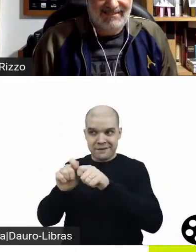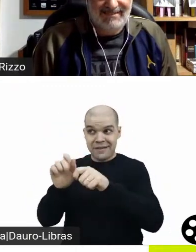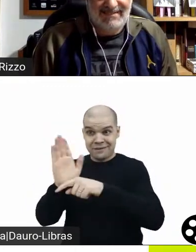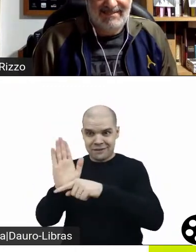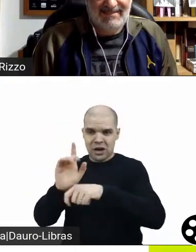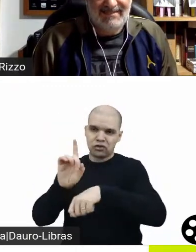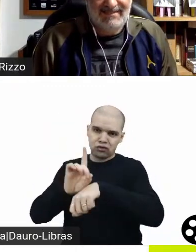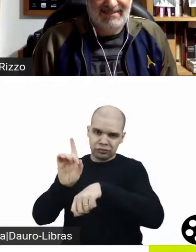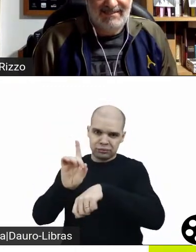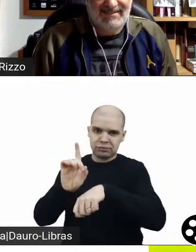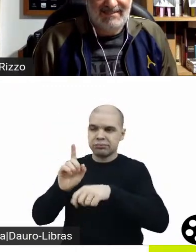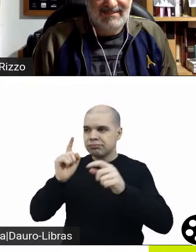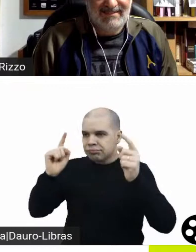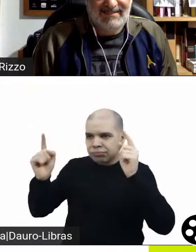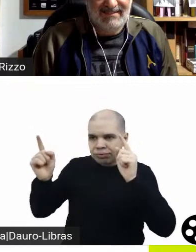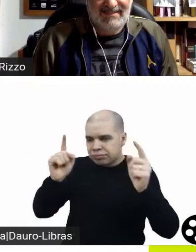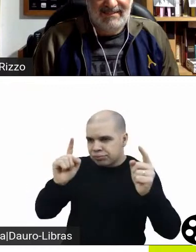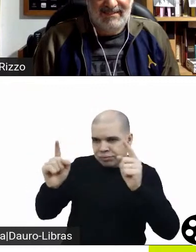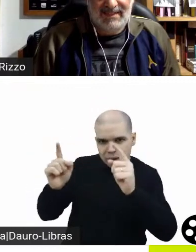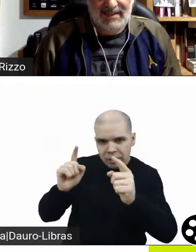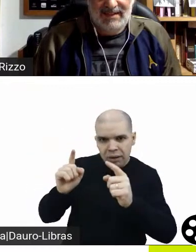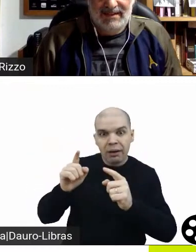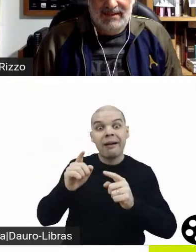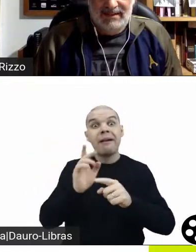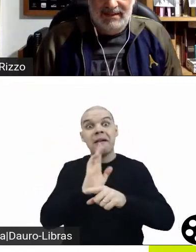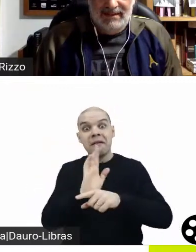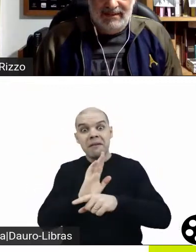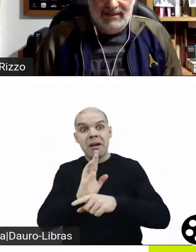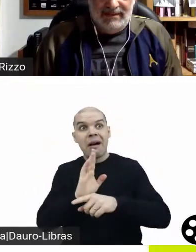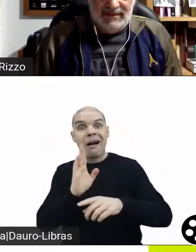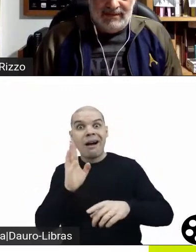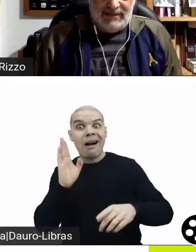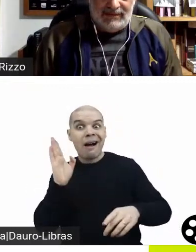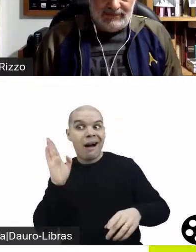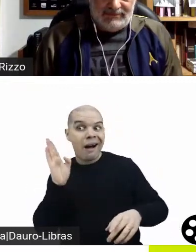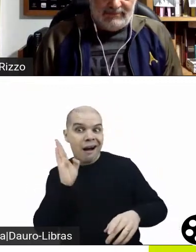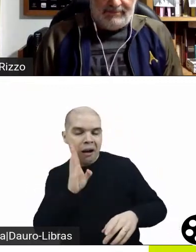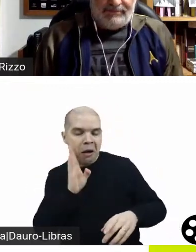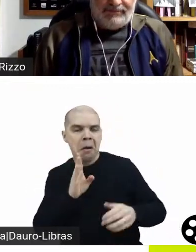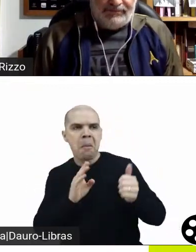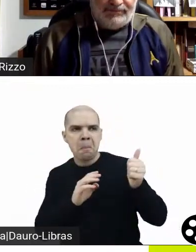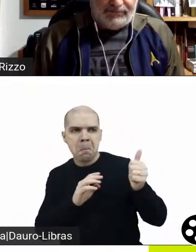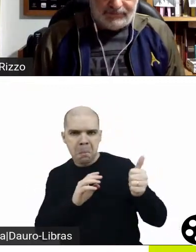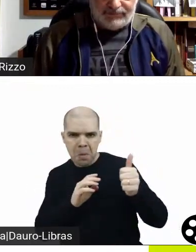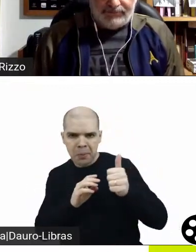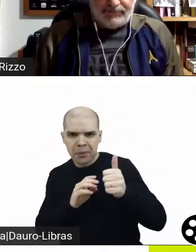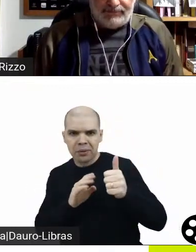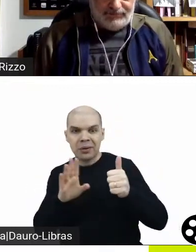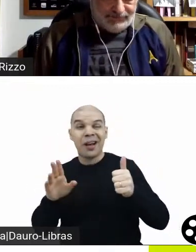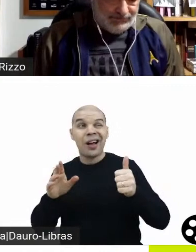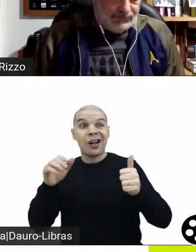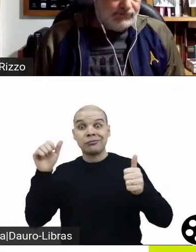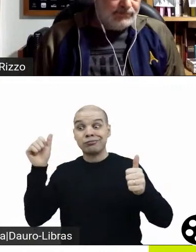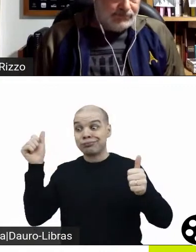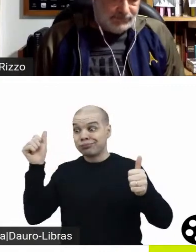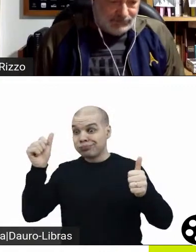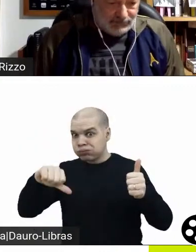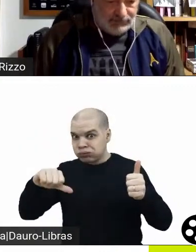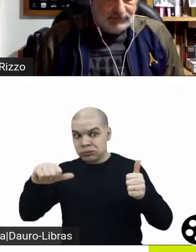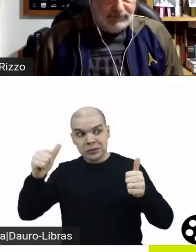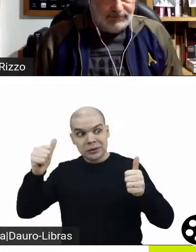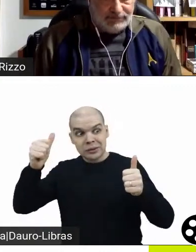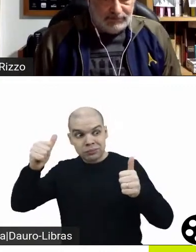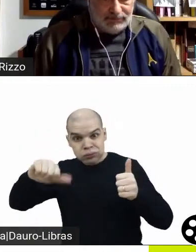americanos, eles parecem que tem maior meleniência para errar. O Steven Spielberg já errou bastante, já fez seus